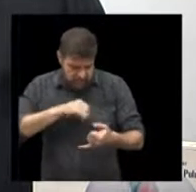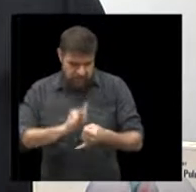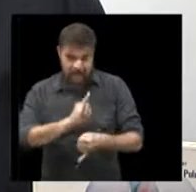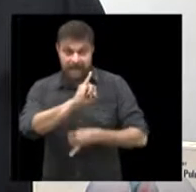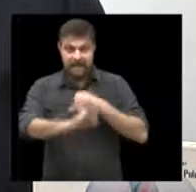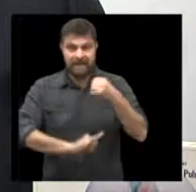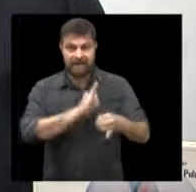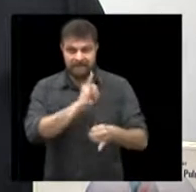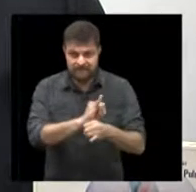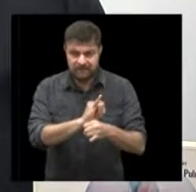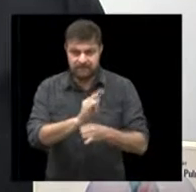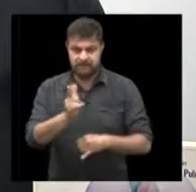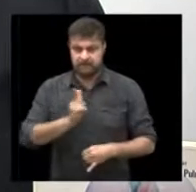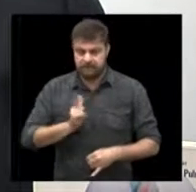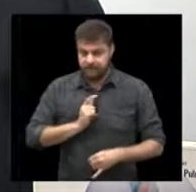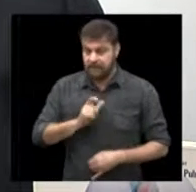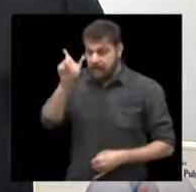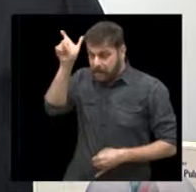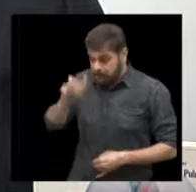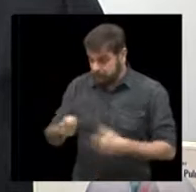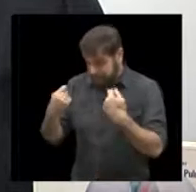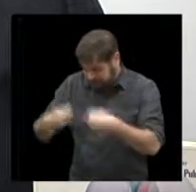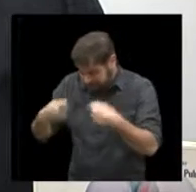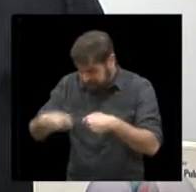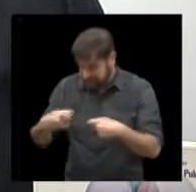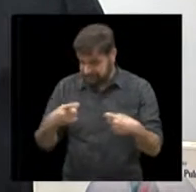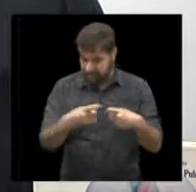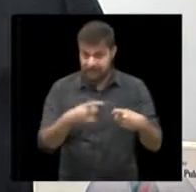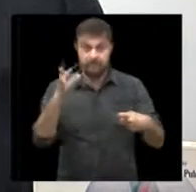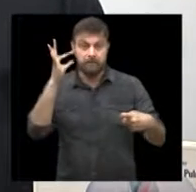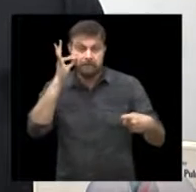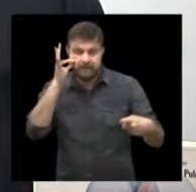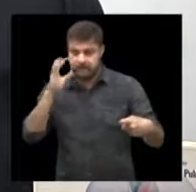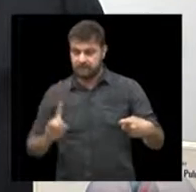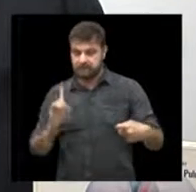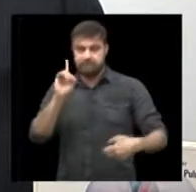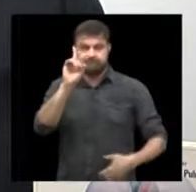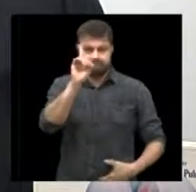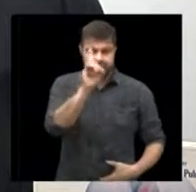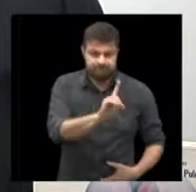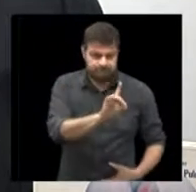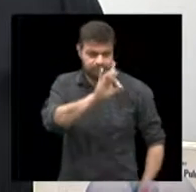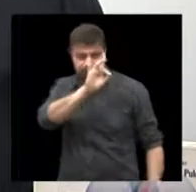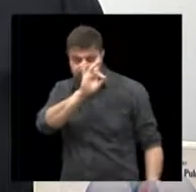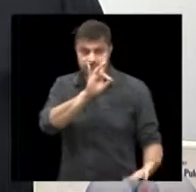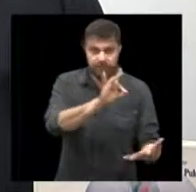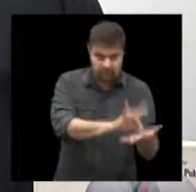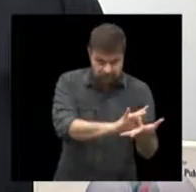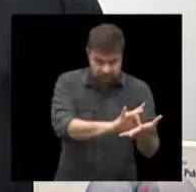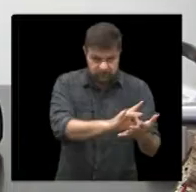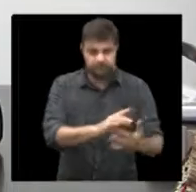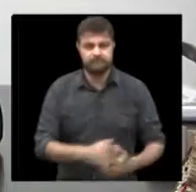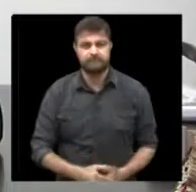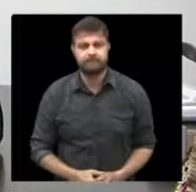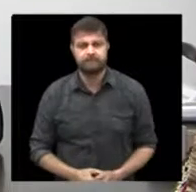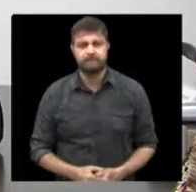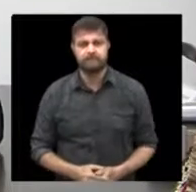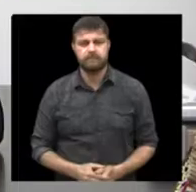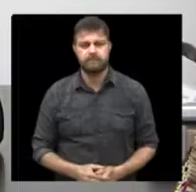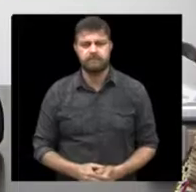e deixando os casos realmente necessários de presença física, quando realmente não tem outra forma de ser atendidos.